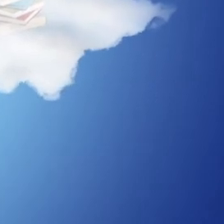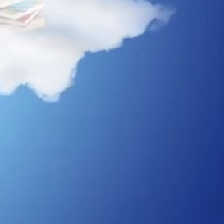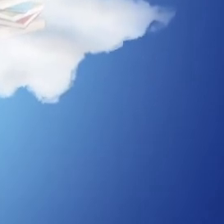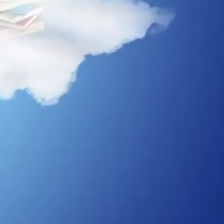Quintena Coelho